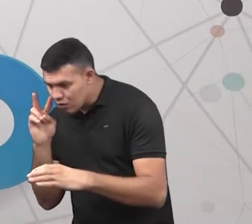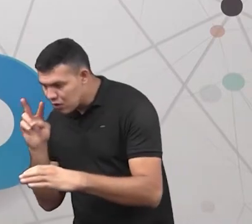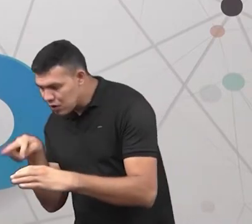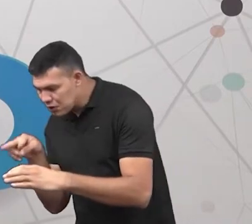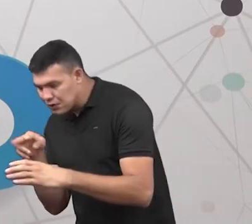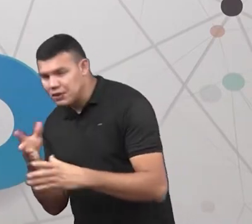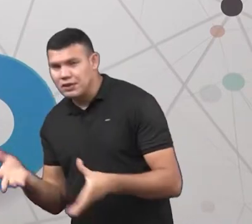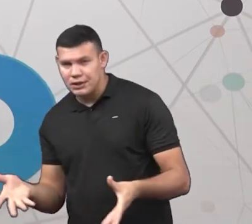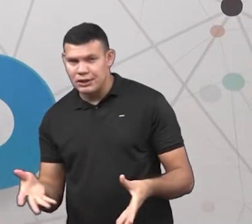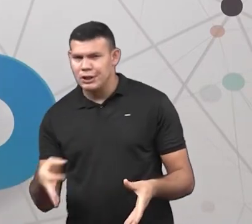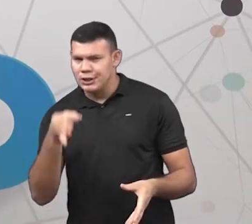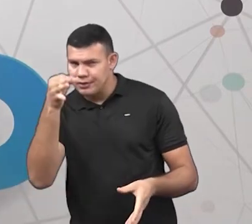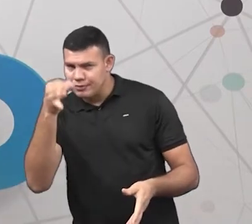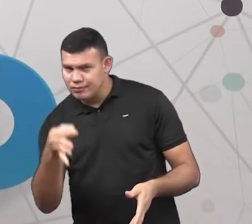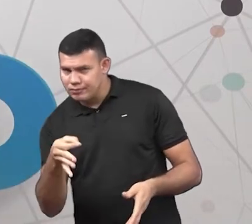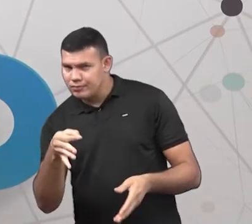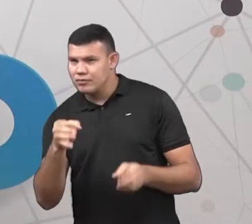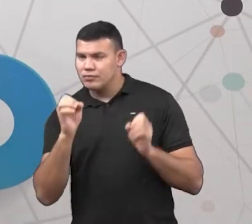Está certo?